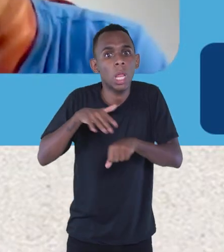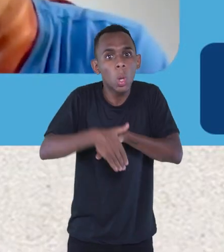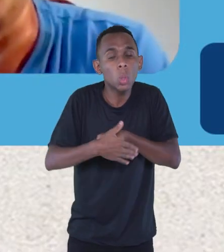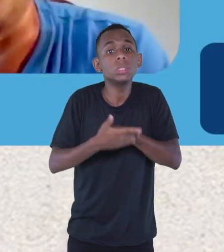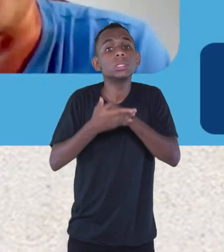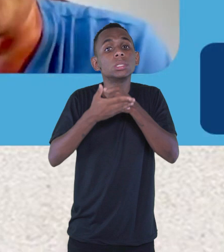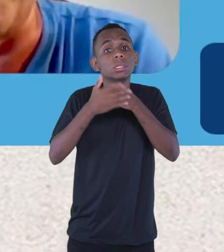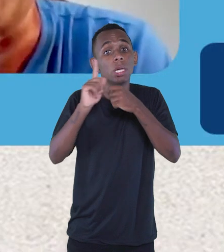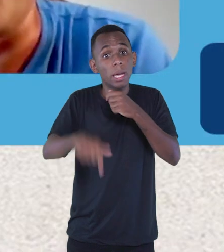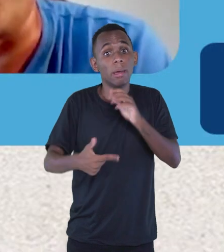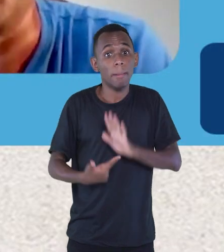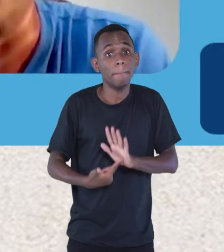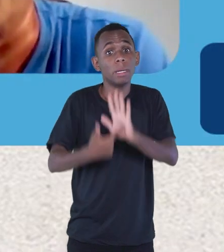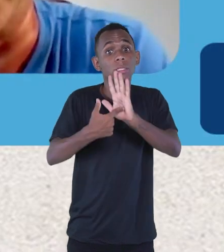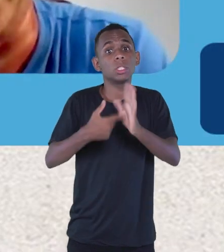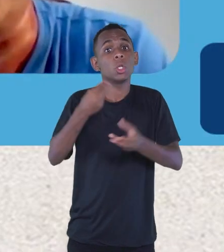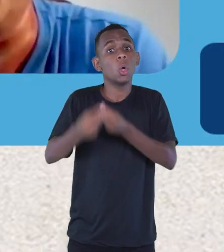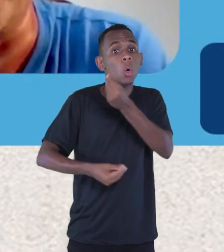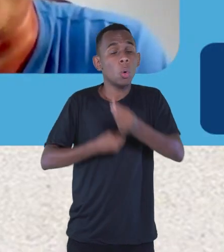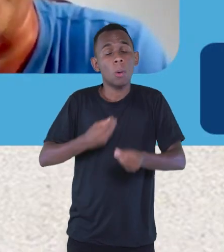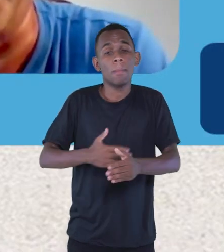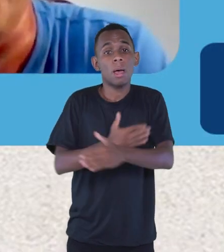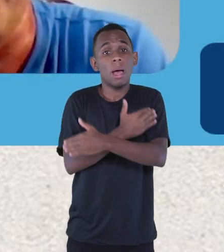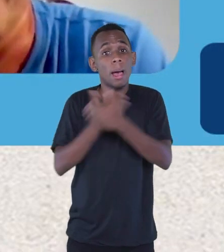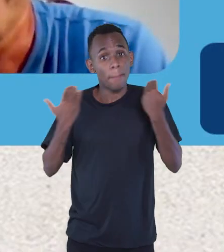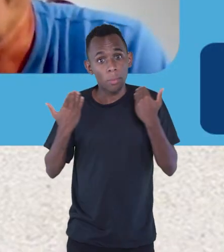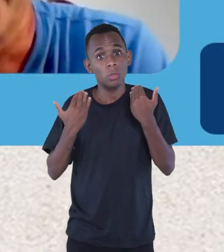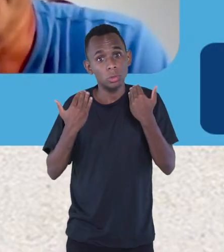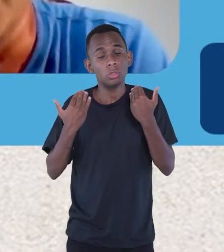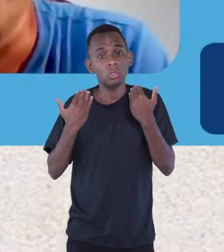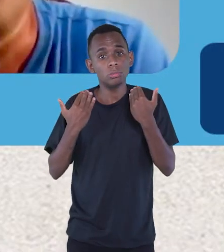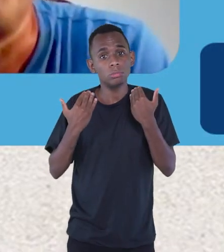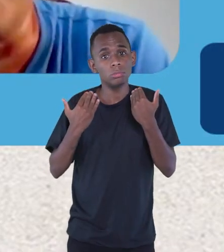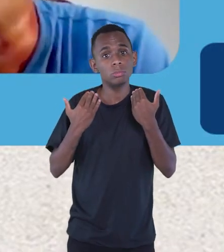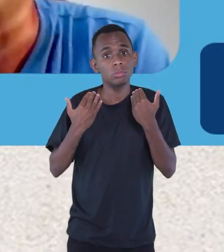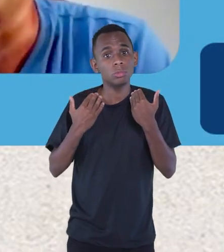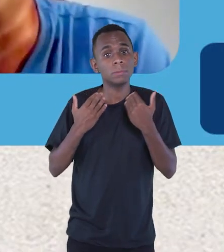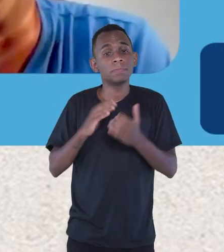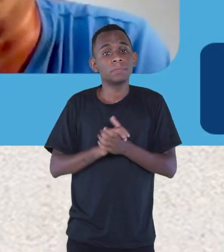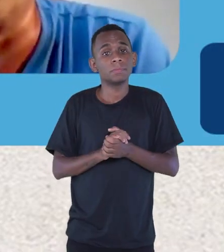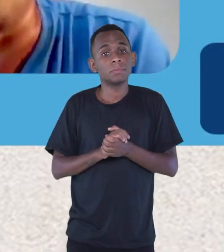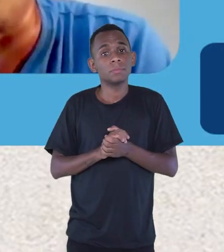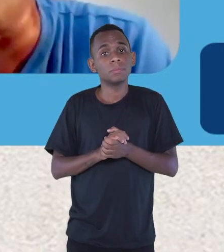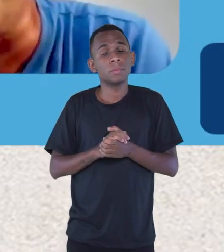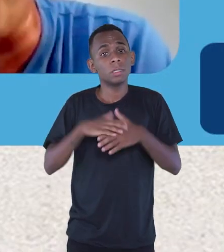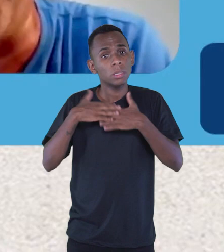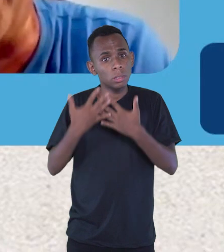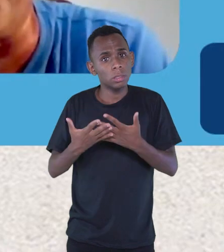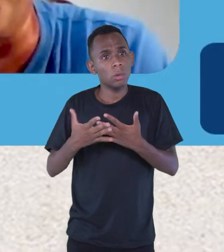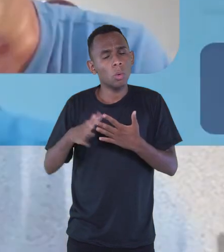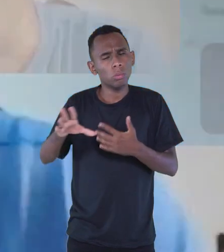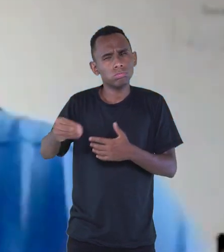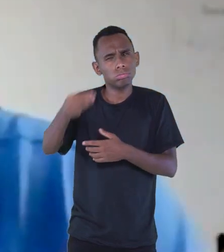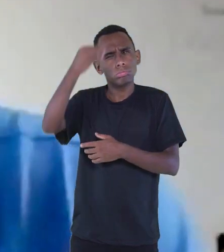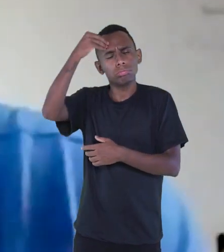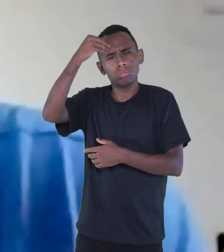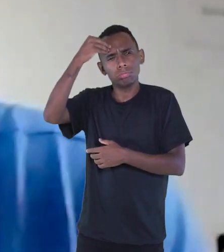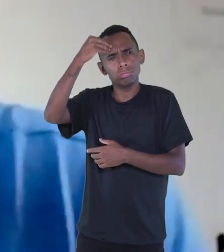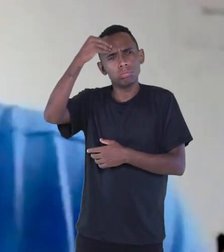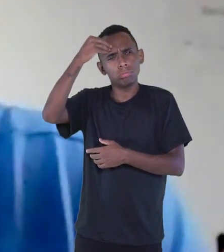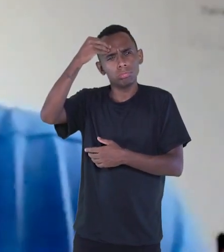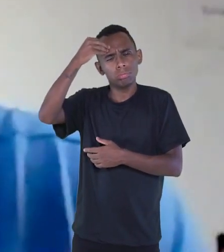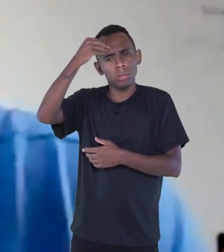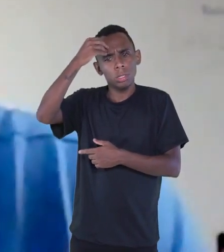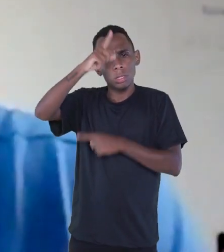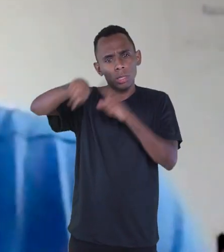relata, de forma poética, a morte do Ernesto Che Guevara. E eu decorei aquele longo poema e ia para as